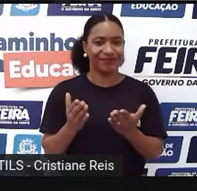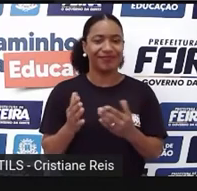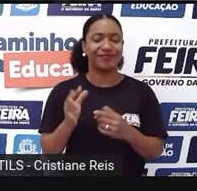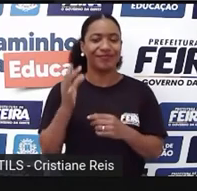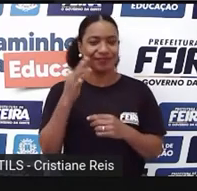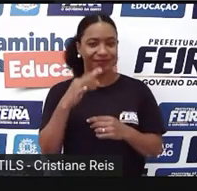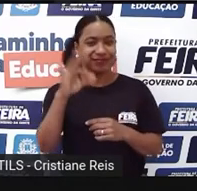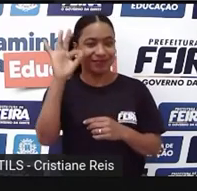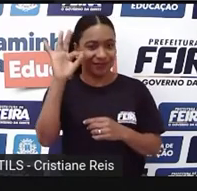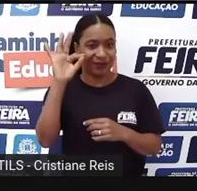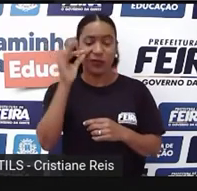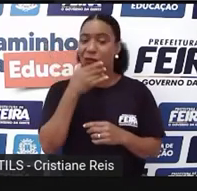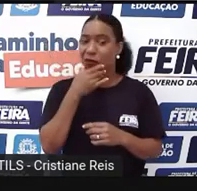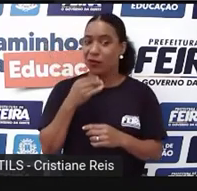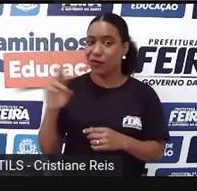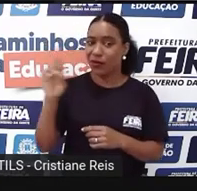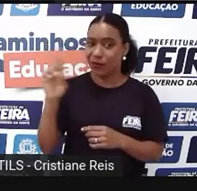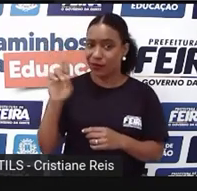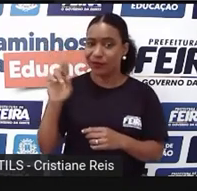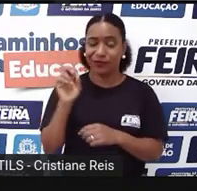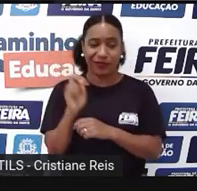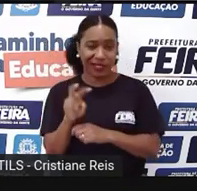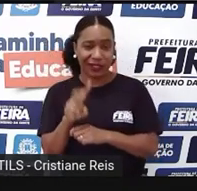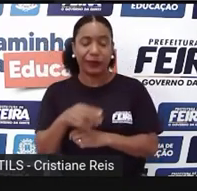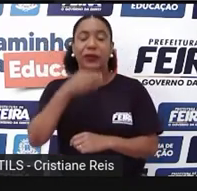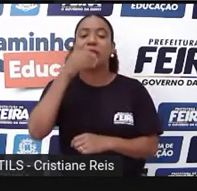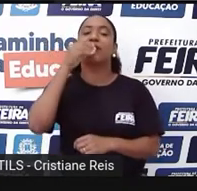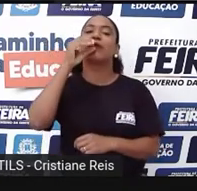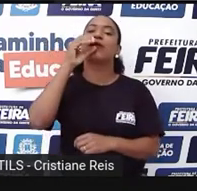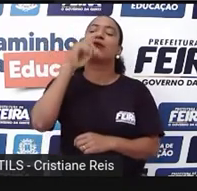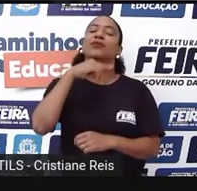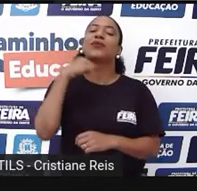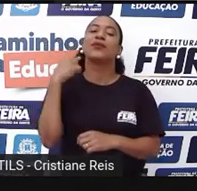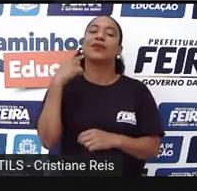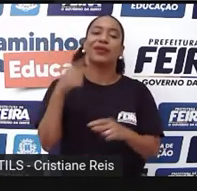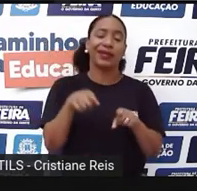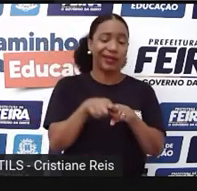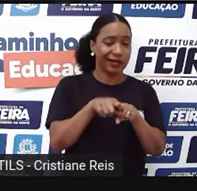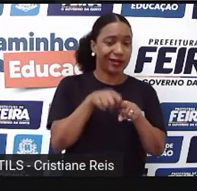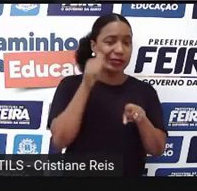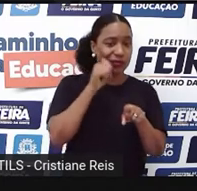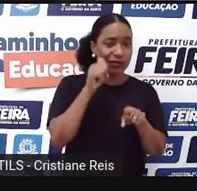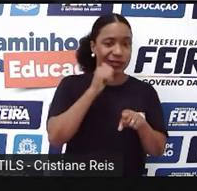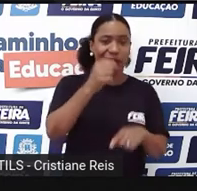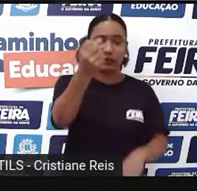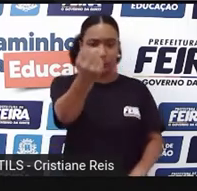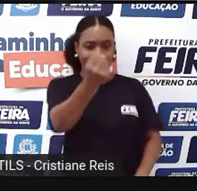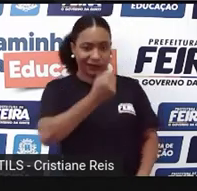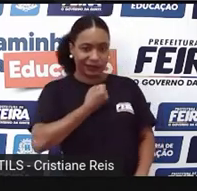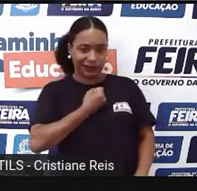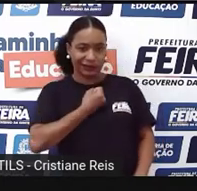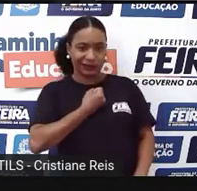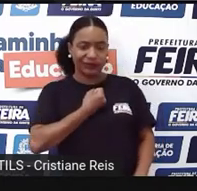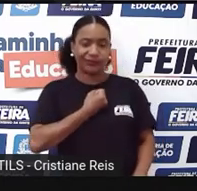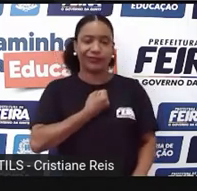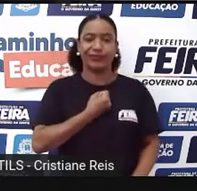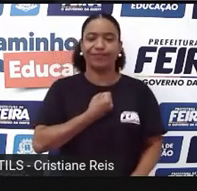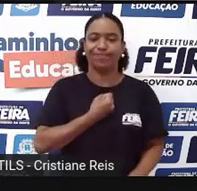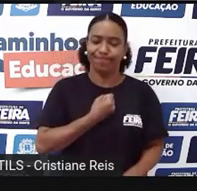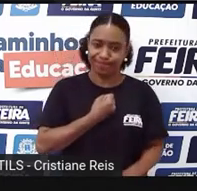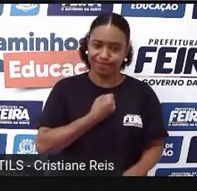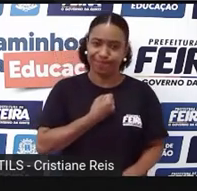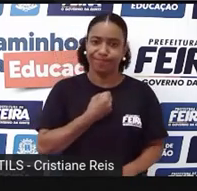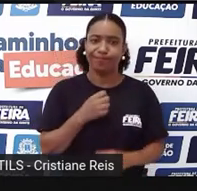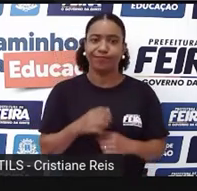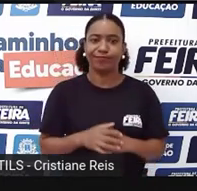Romeo Julieta Julieta Se esfaqueia No final da